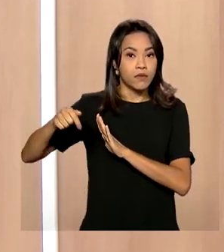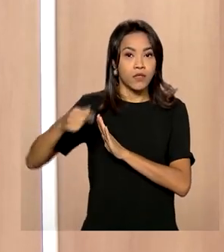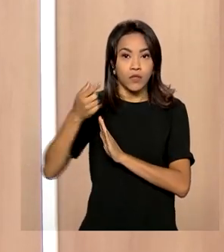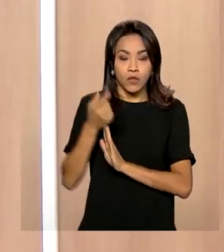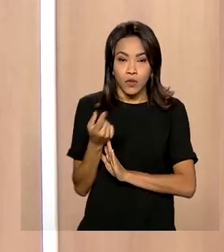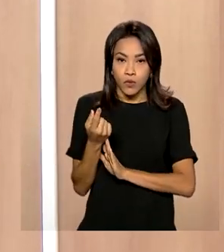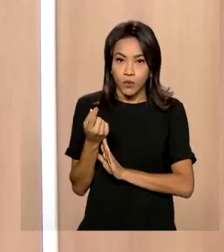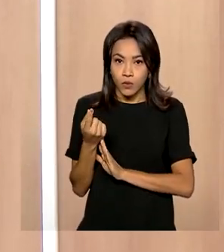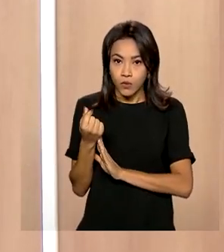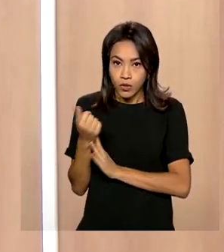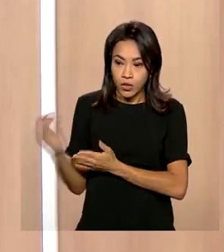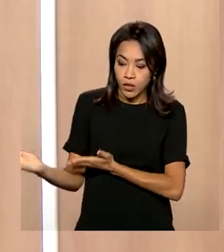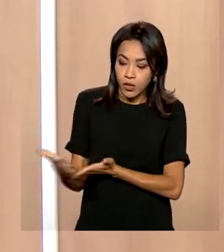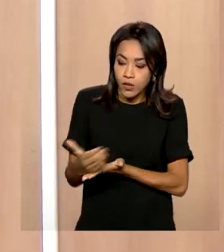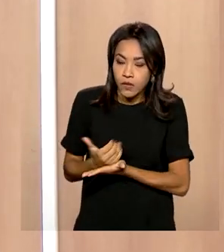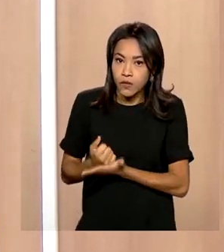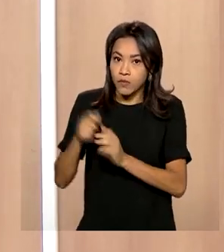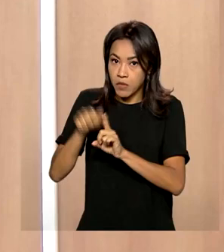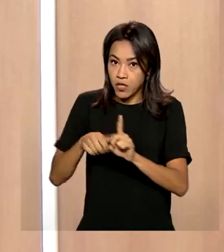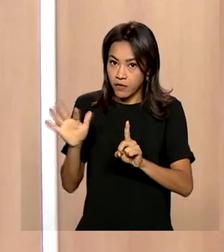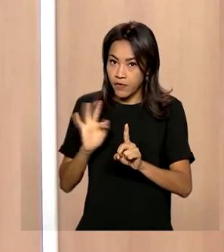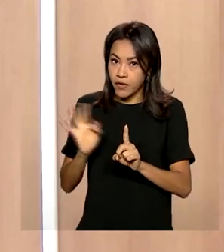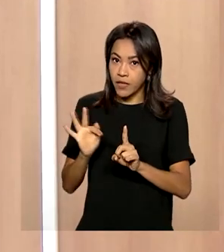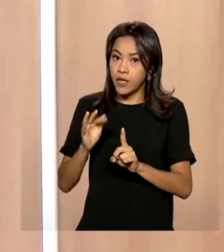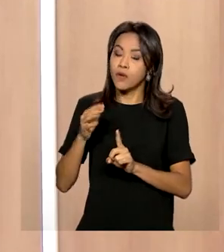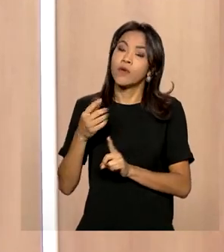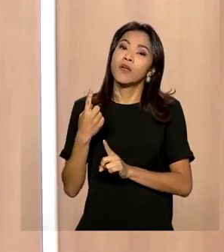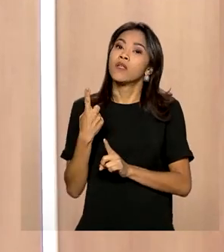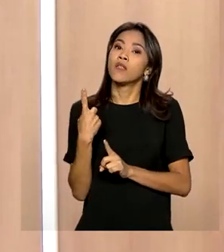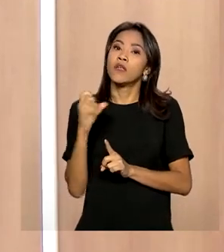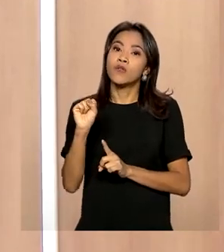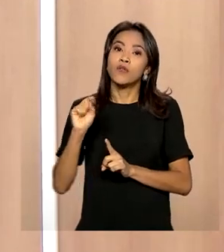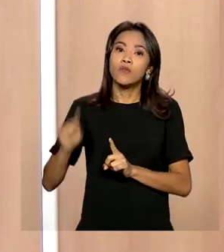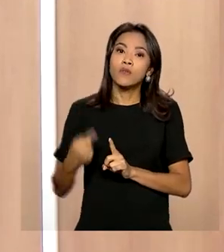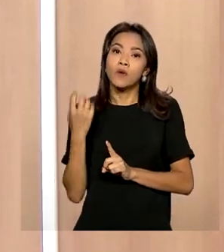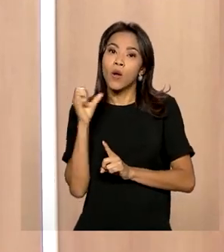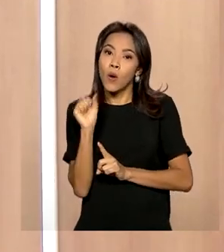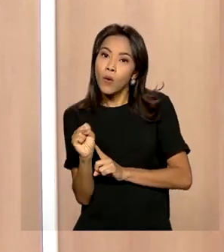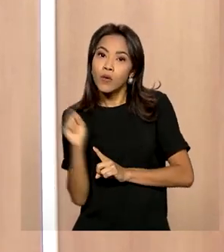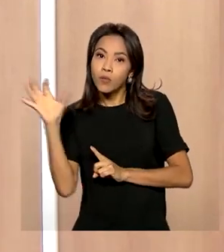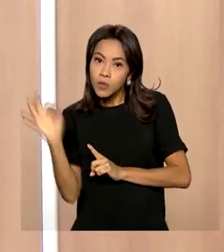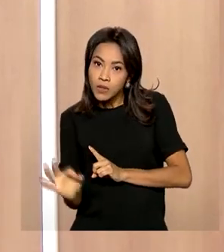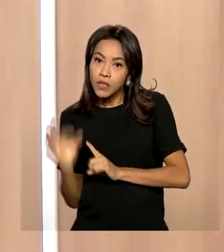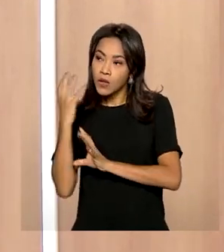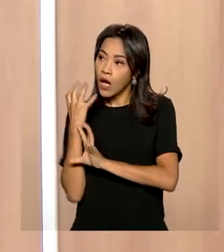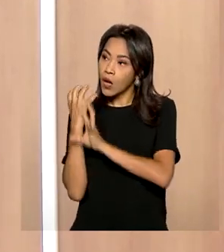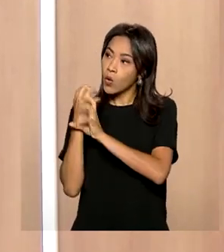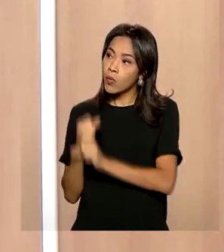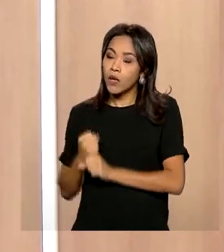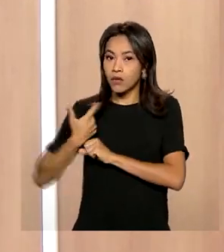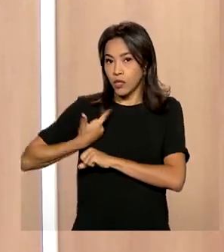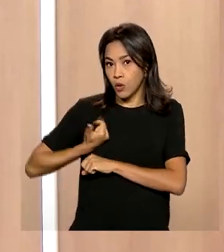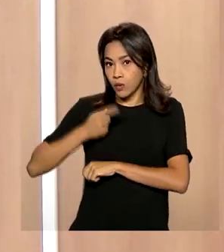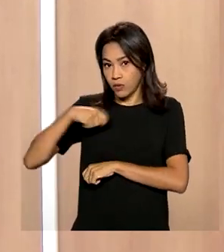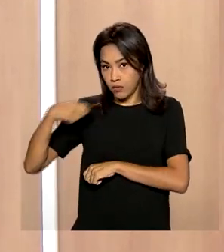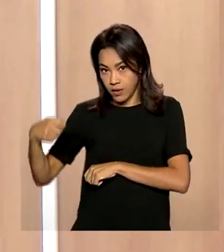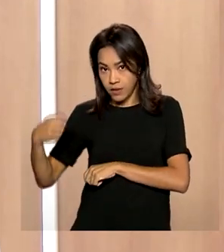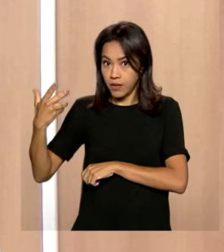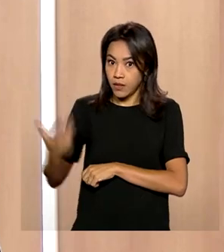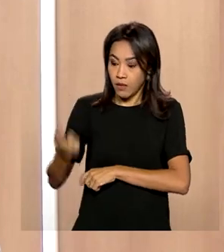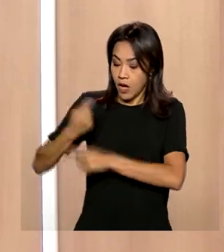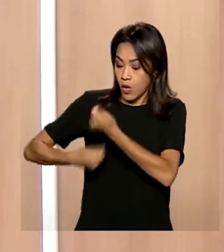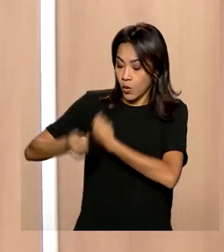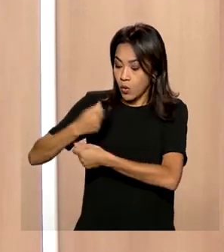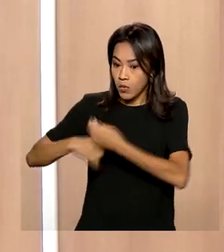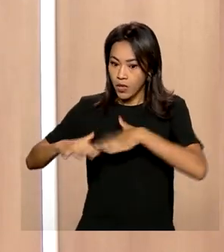o crescimento da receita em fevereiro foi de 18,8% no acumulado dos 12 meses. Ou seja, a economia